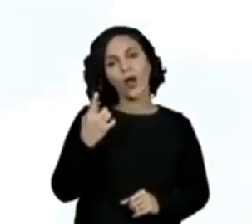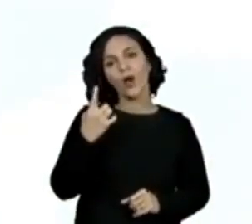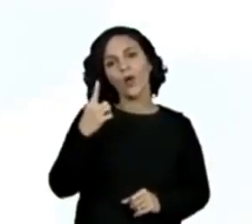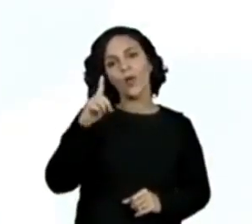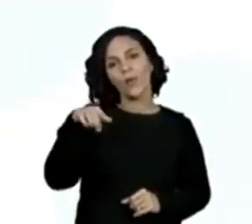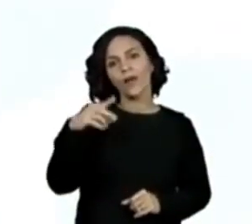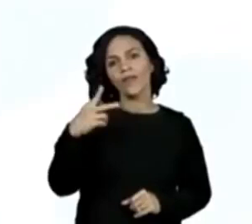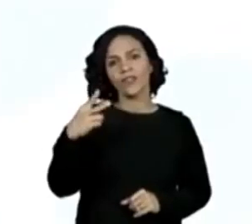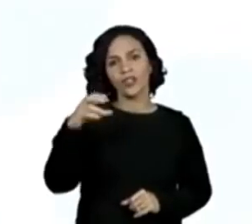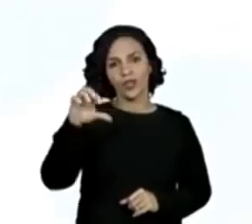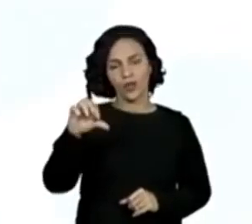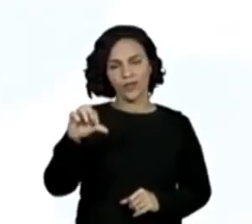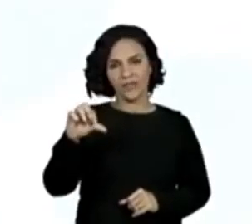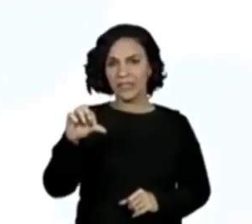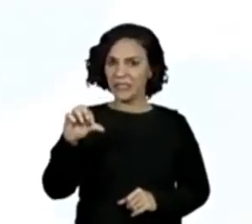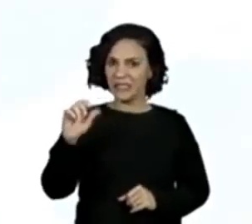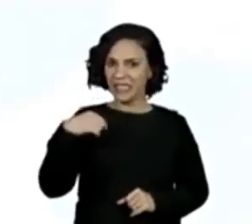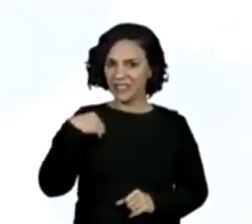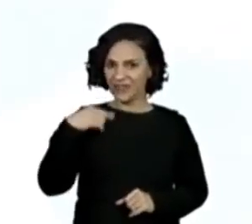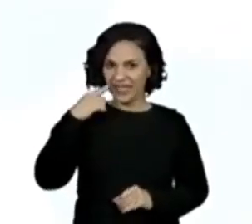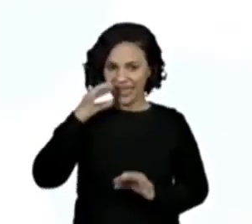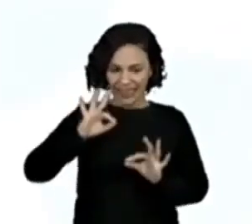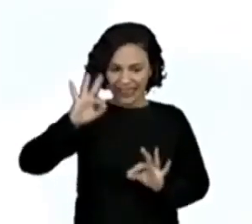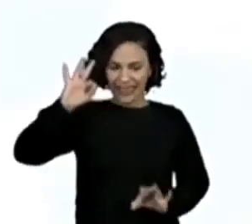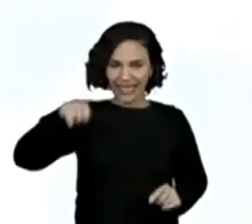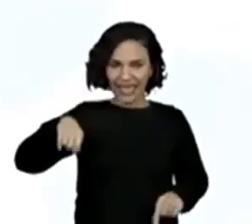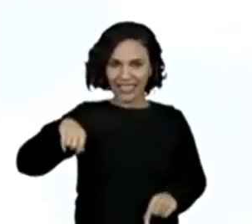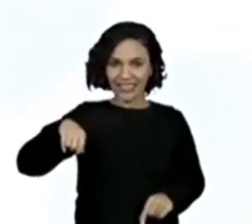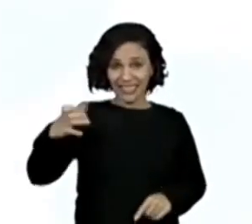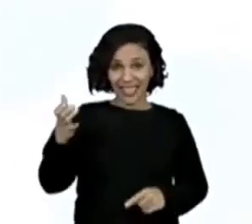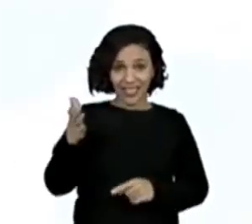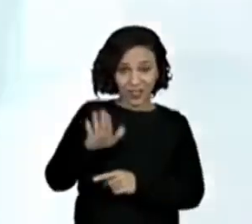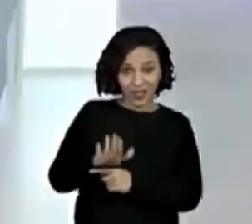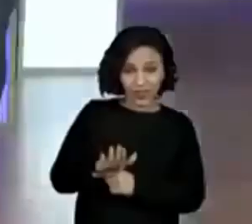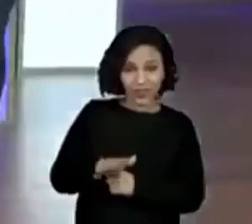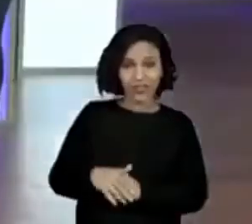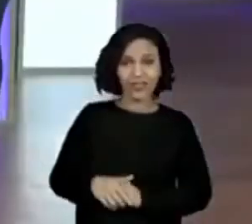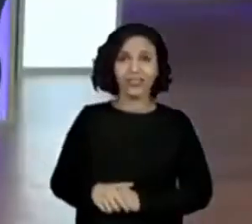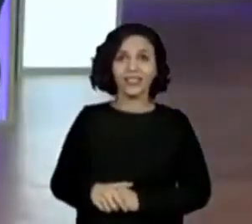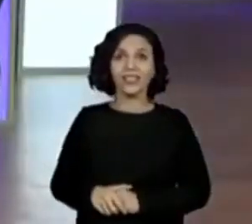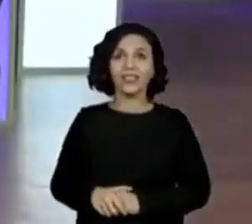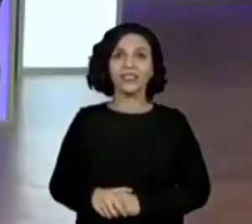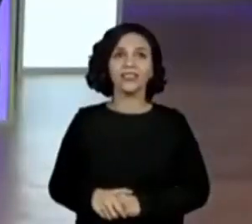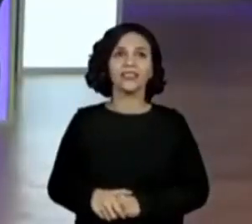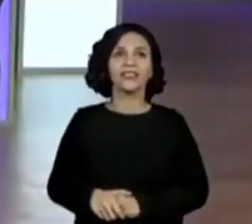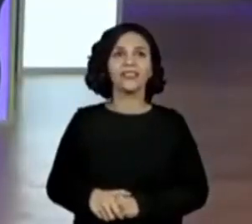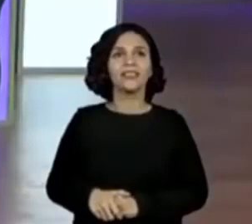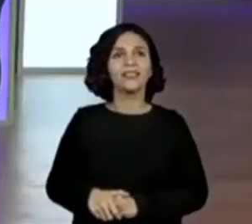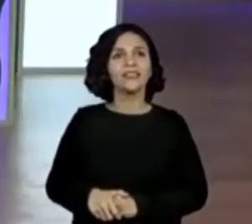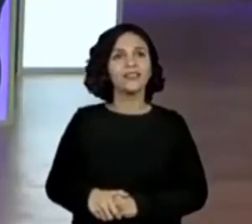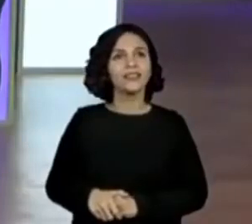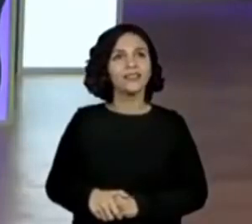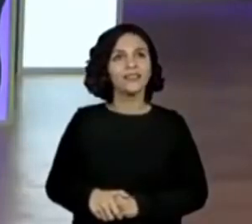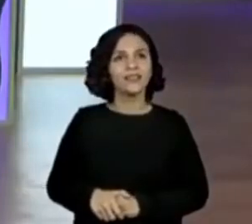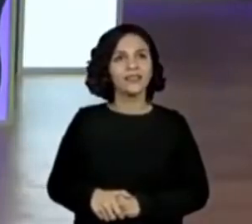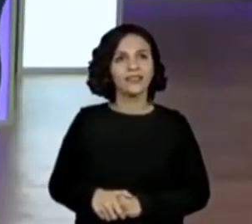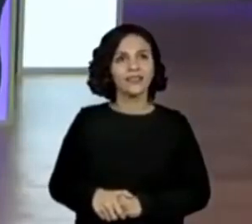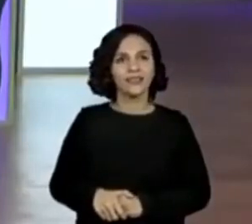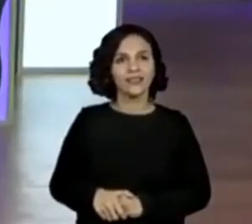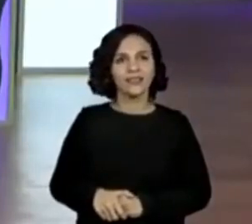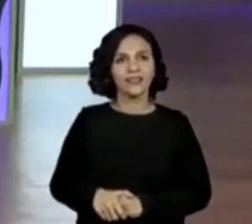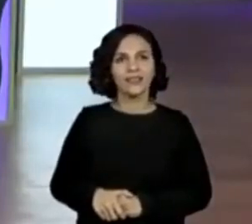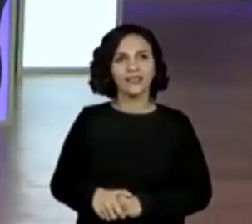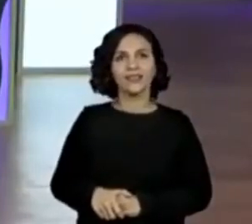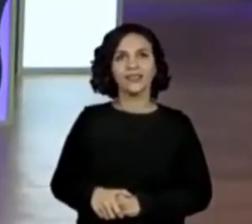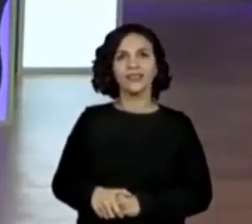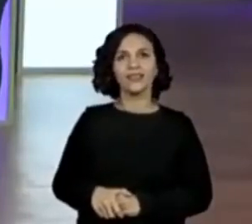Um metro e vinte e nove. Será que eu vou conseguir, gente? Que ajuda, Prô? O negócio é aqui. Aqui,